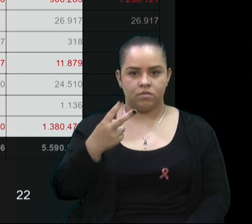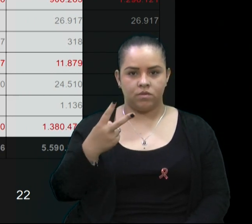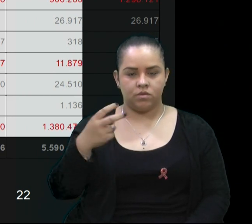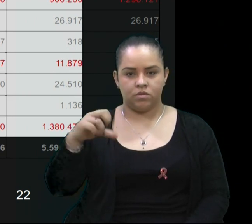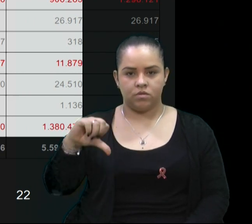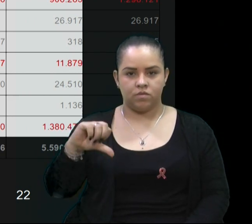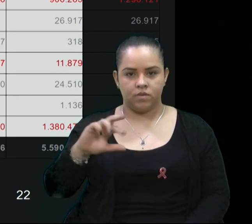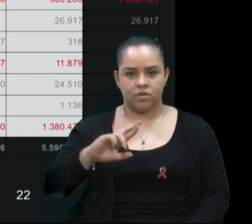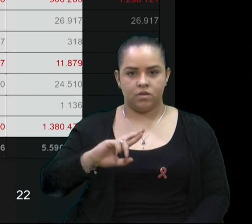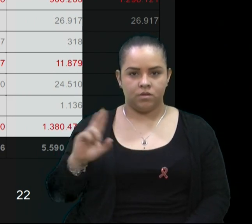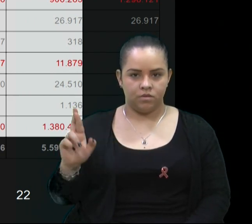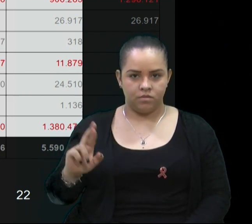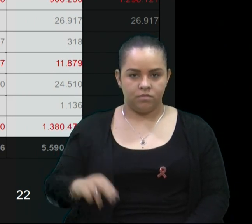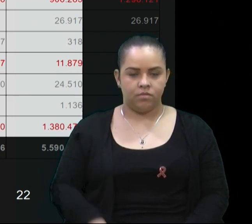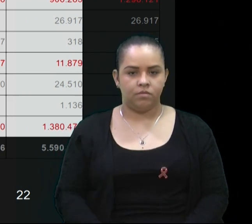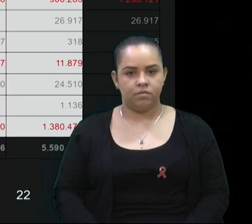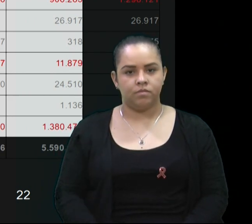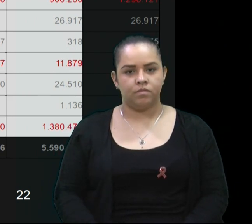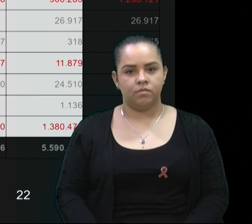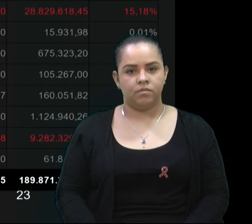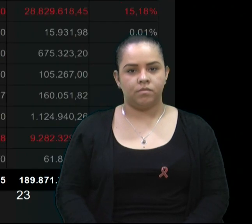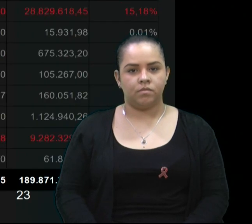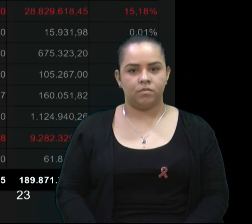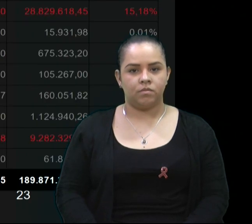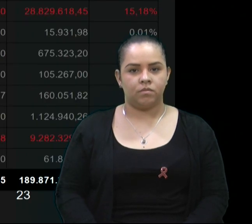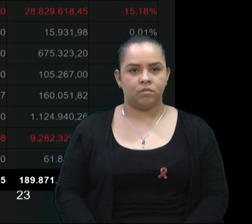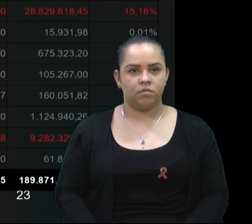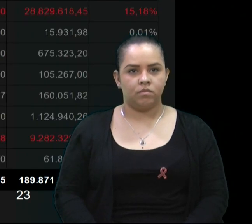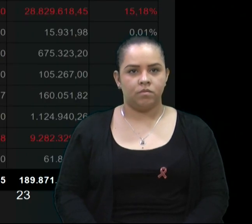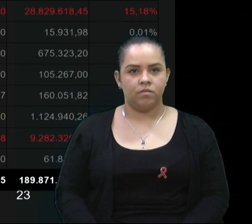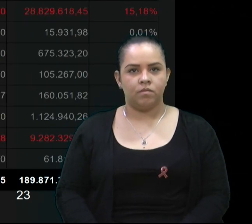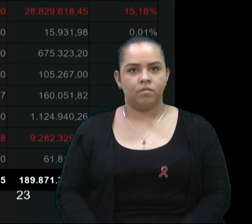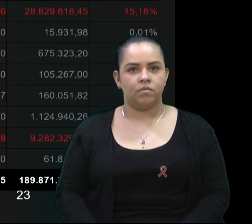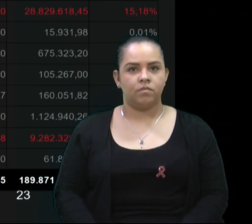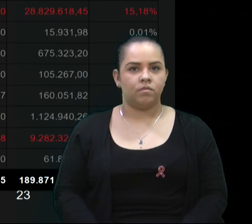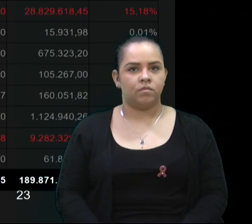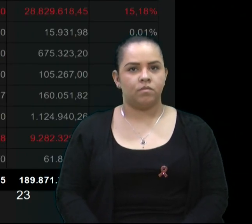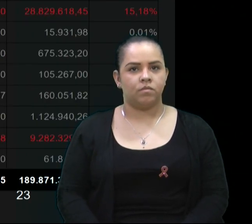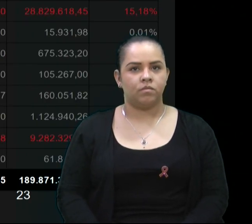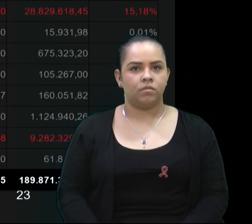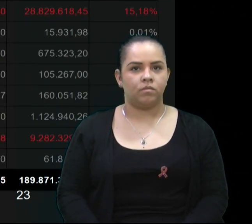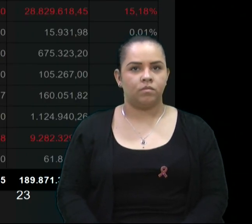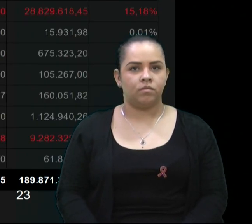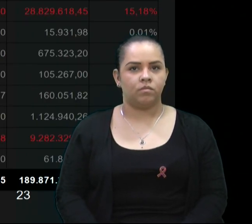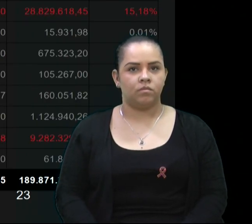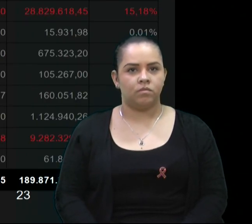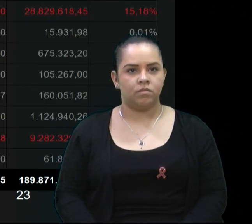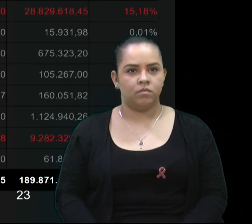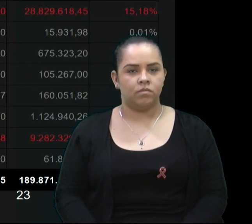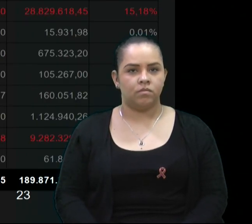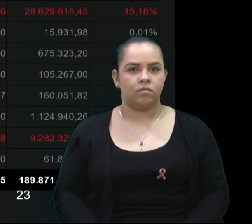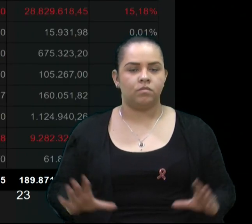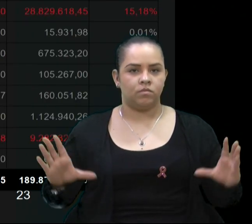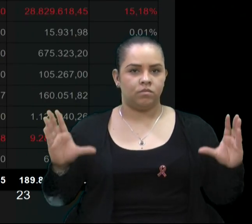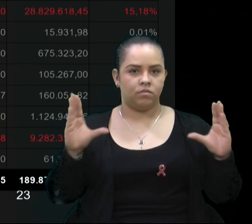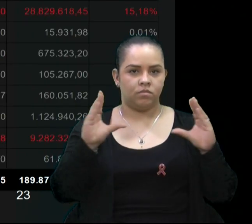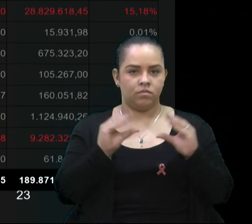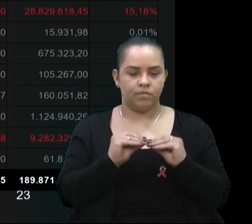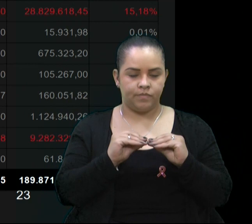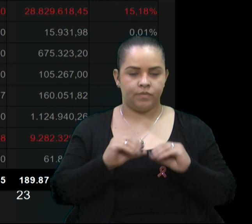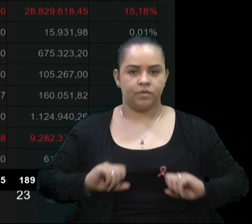,00, Então, o resumo das despesas,